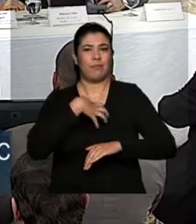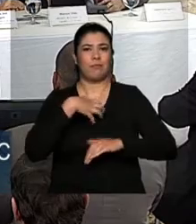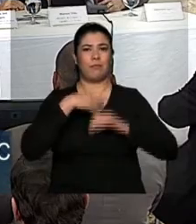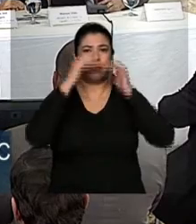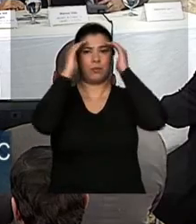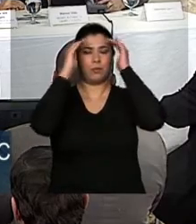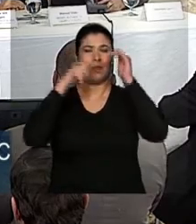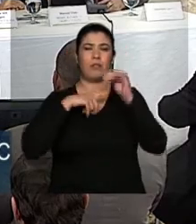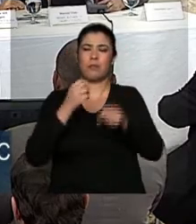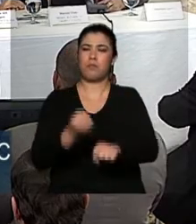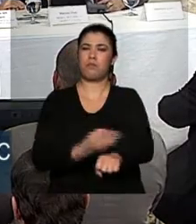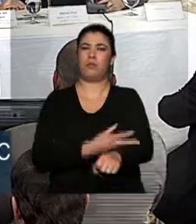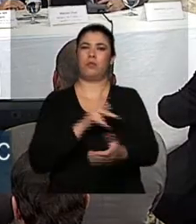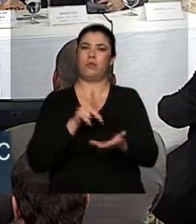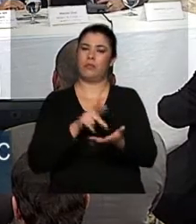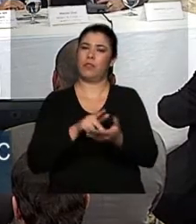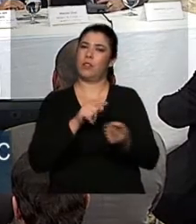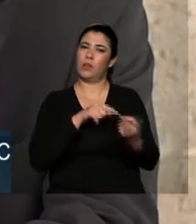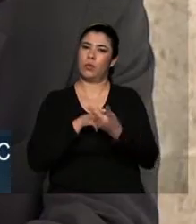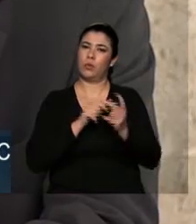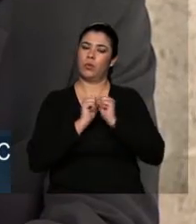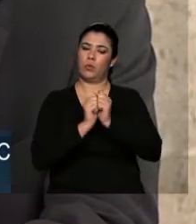Eu estou muito emocionado, além de honrado.